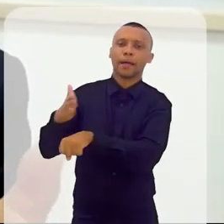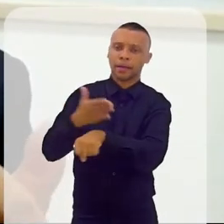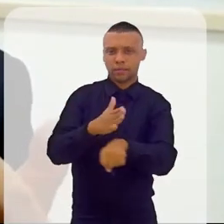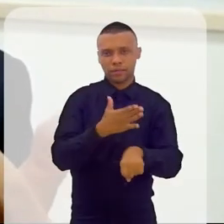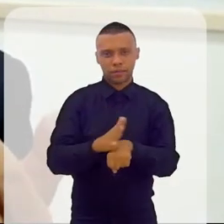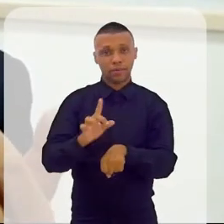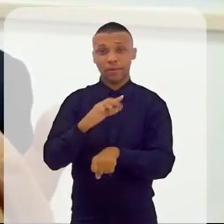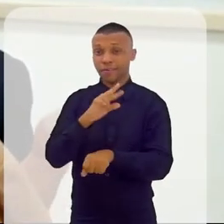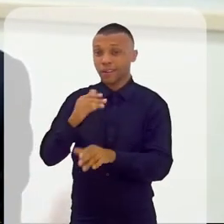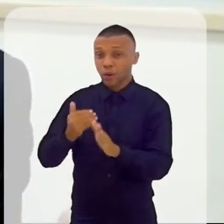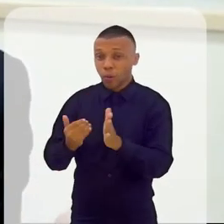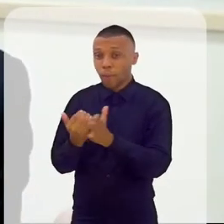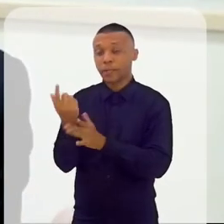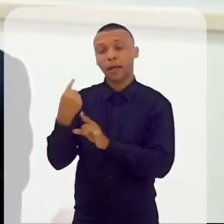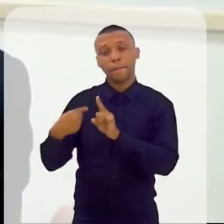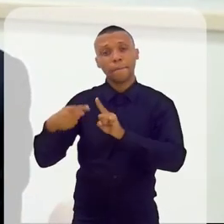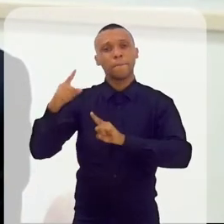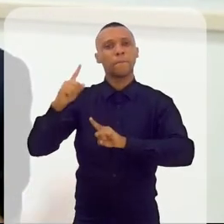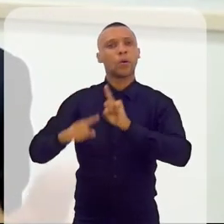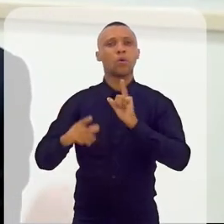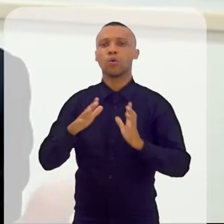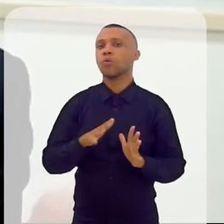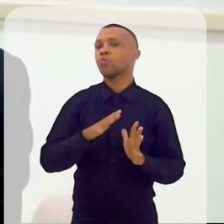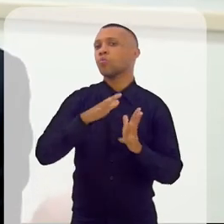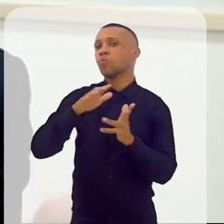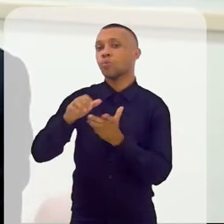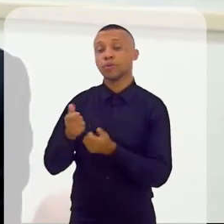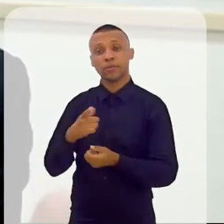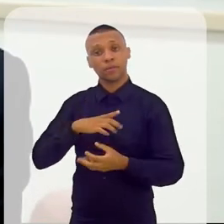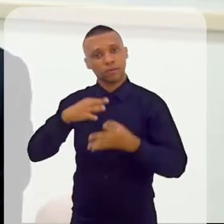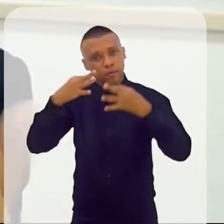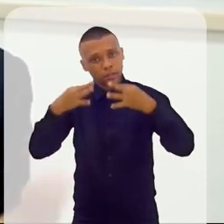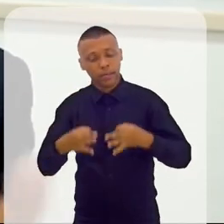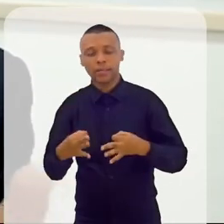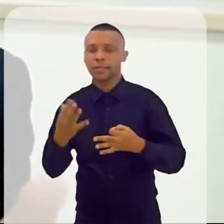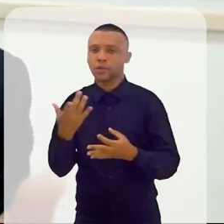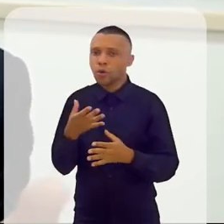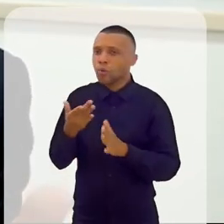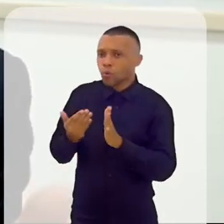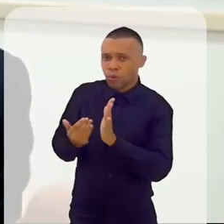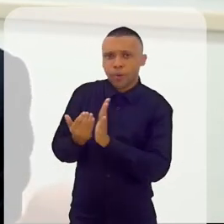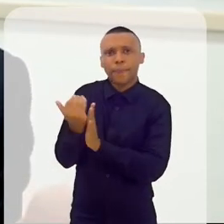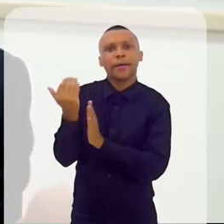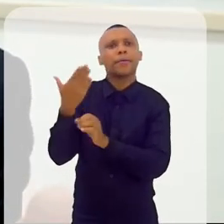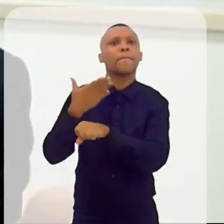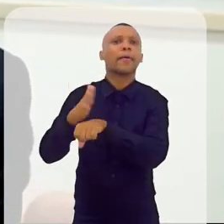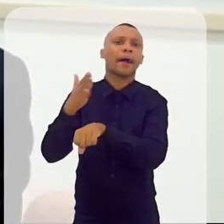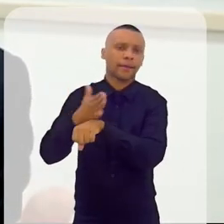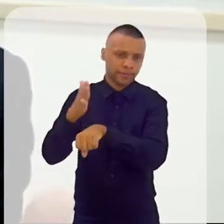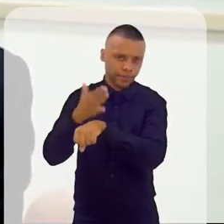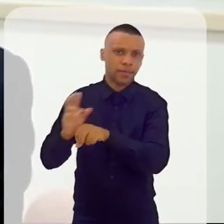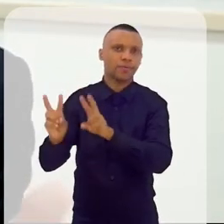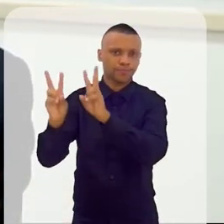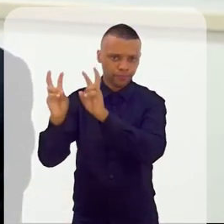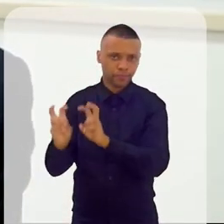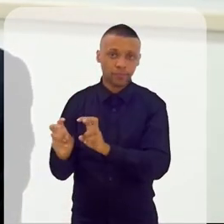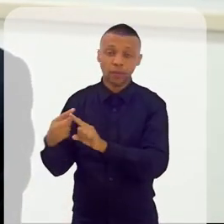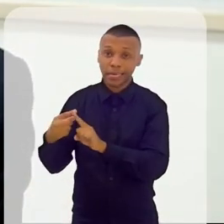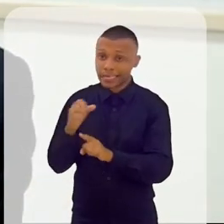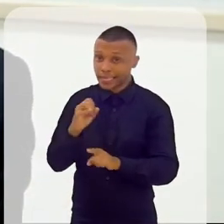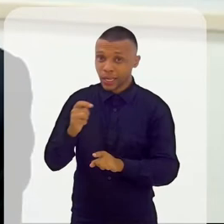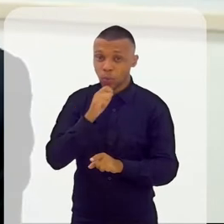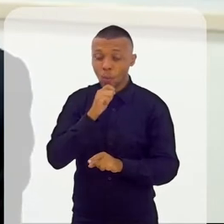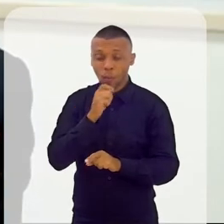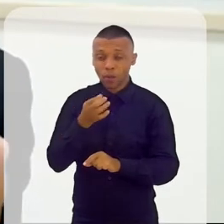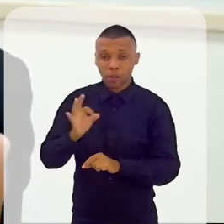vai começar a transformar o mundo. Eu tenho convicção disso e coloco em prática isso. Porque, se